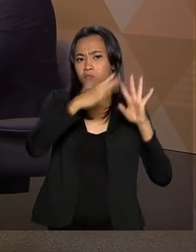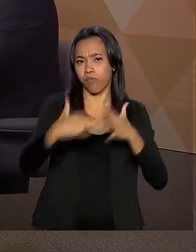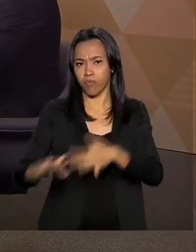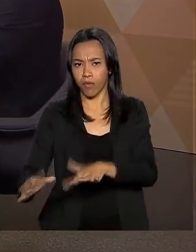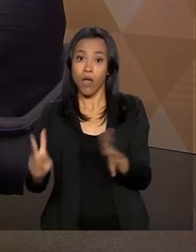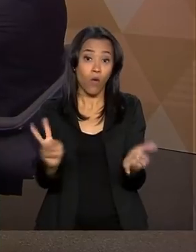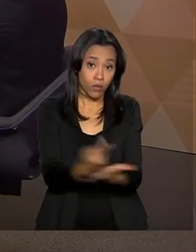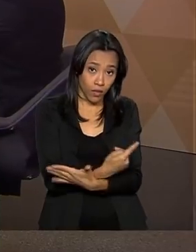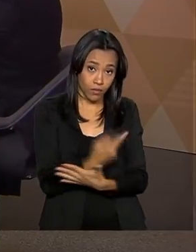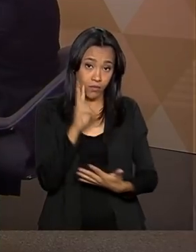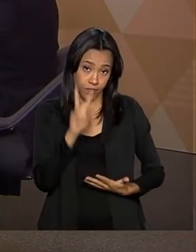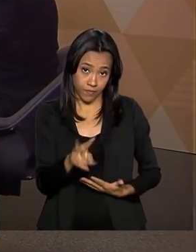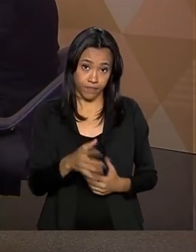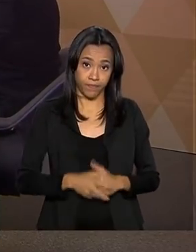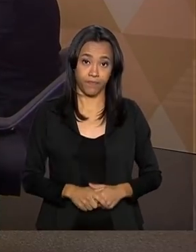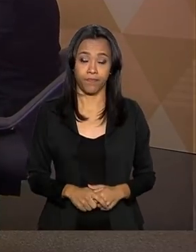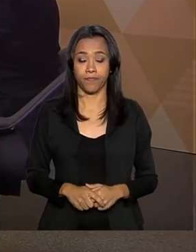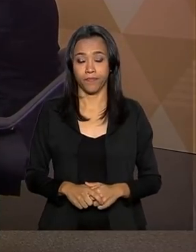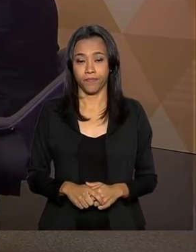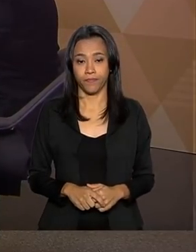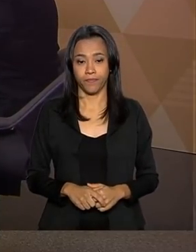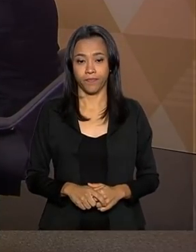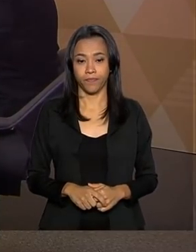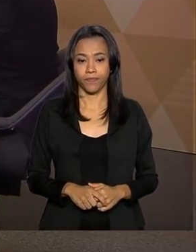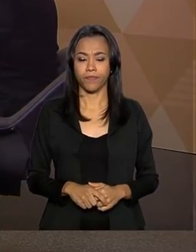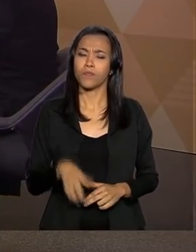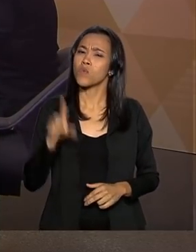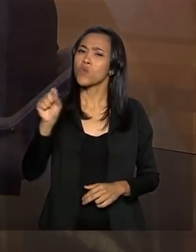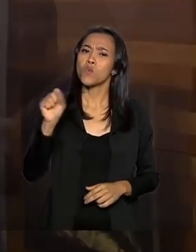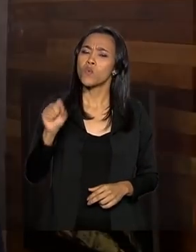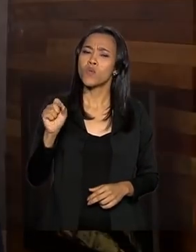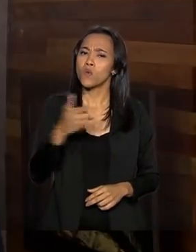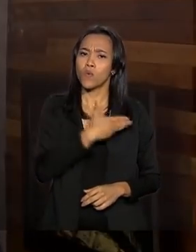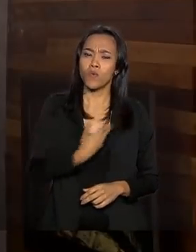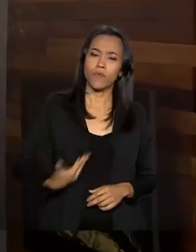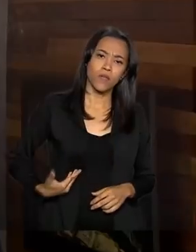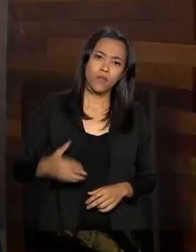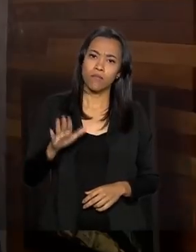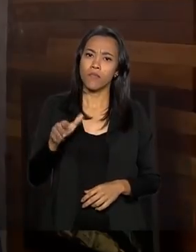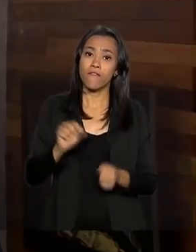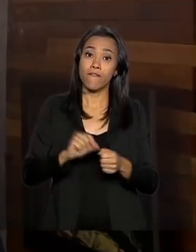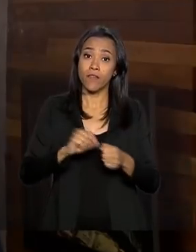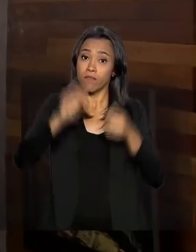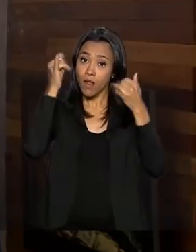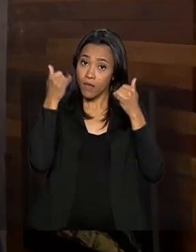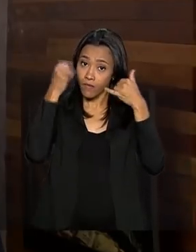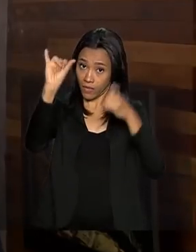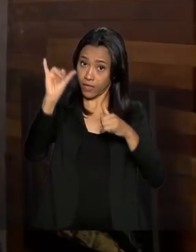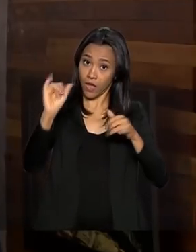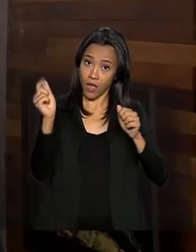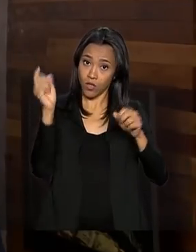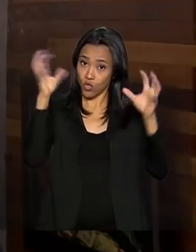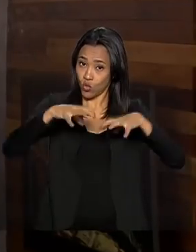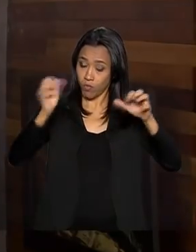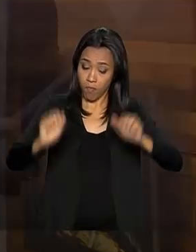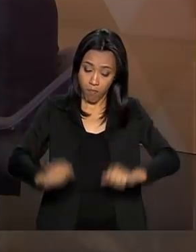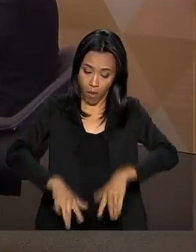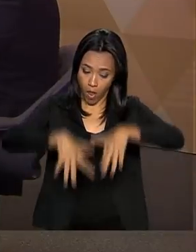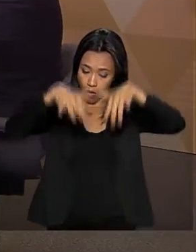naturais. Vamos ouvir. O que o governo tem feito para prevenir enchentes no país?